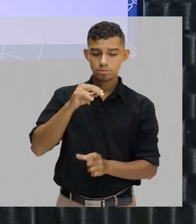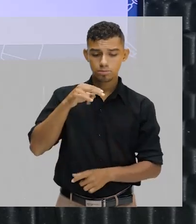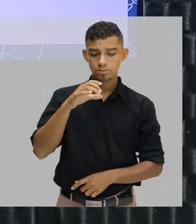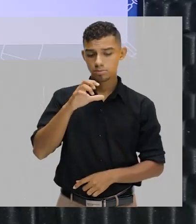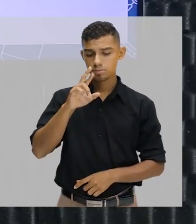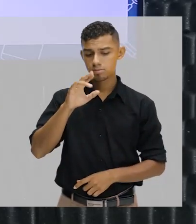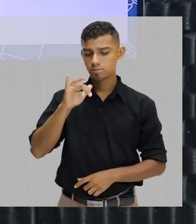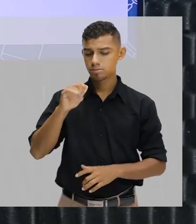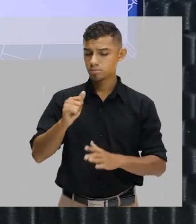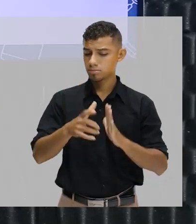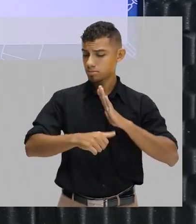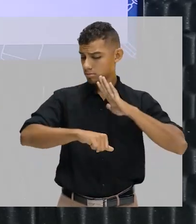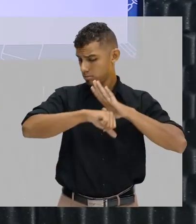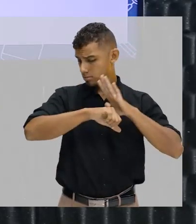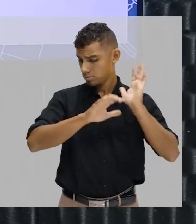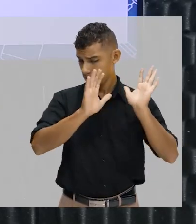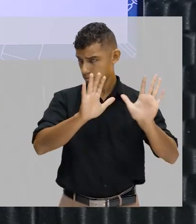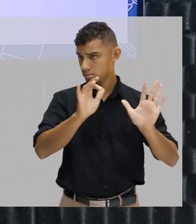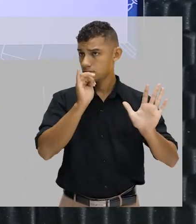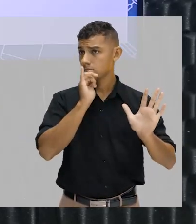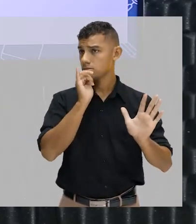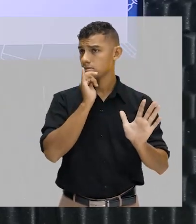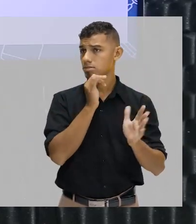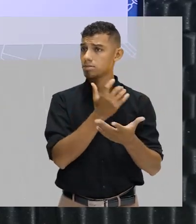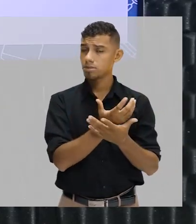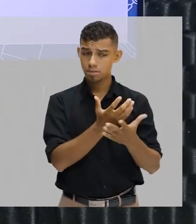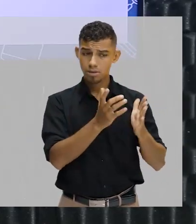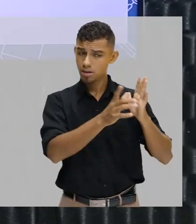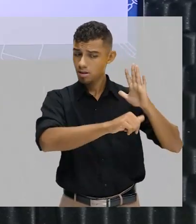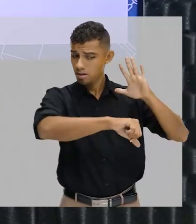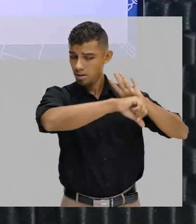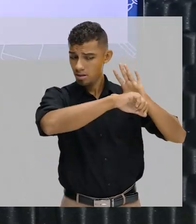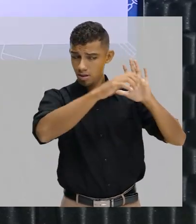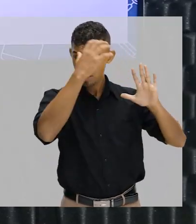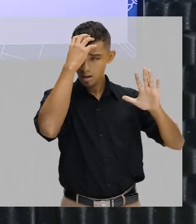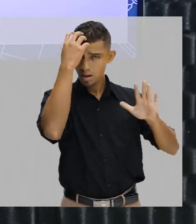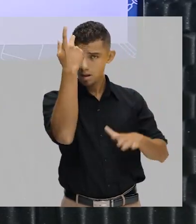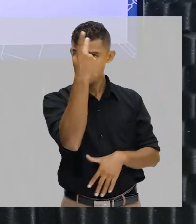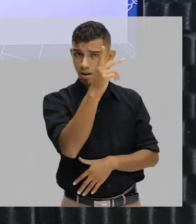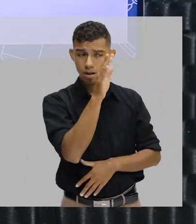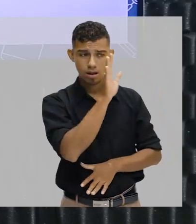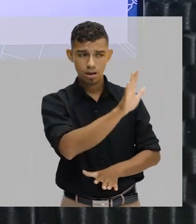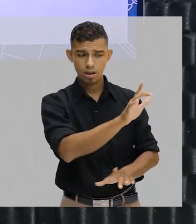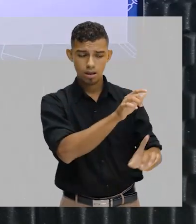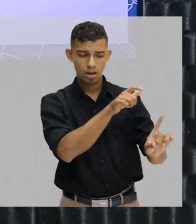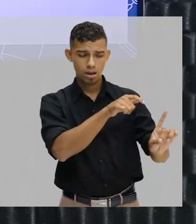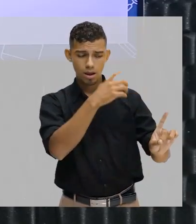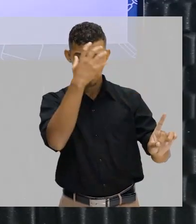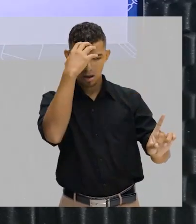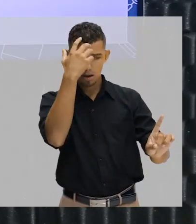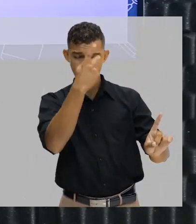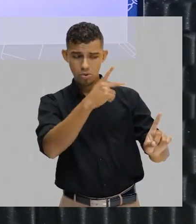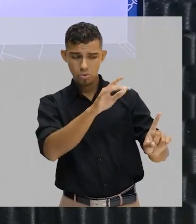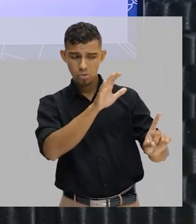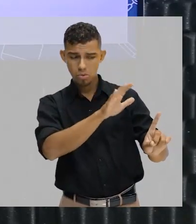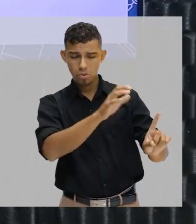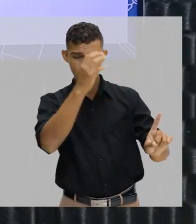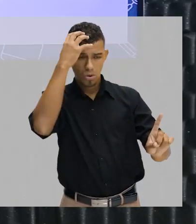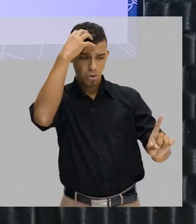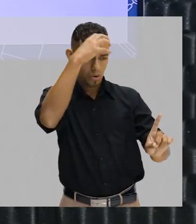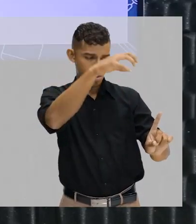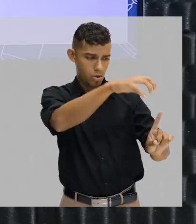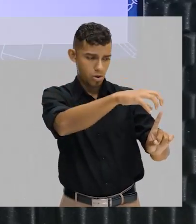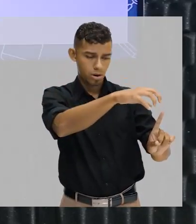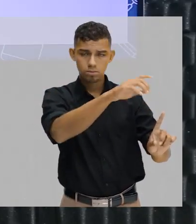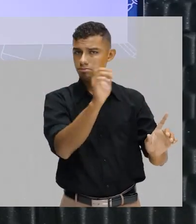português dá a ideia de negação, incriminar é você colocar a culpa, é você atribuir a culpa ou o crime a